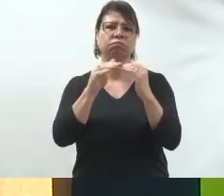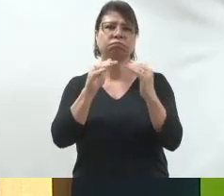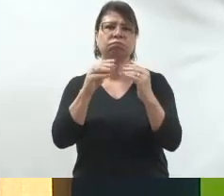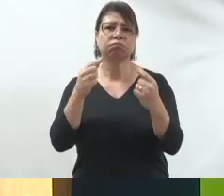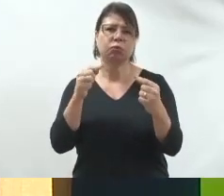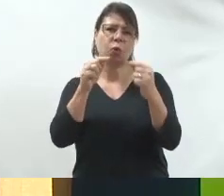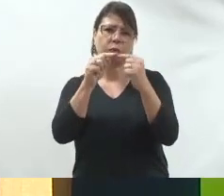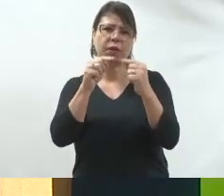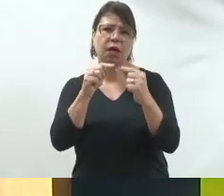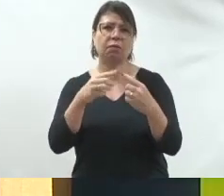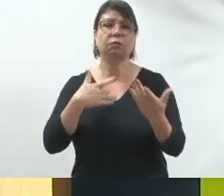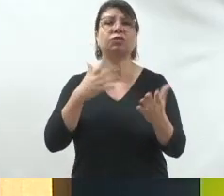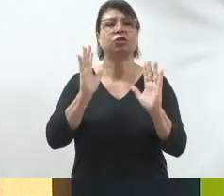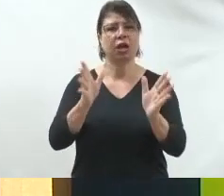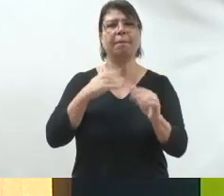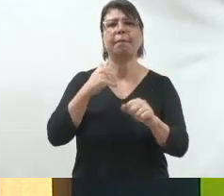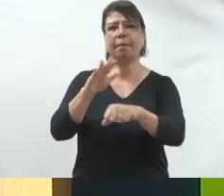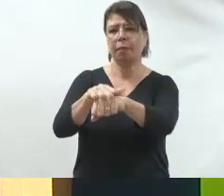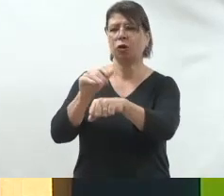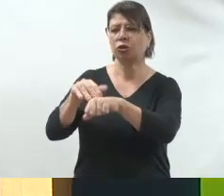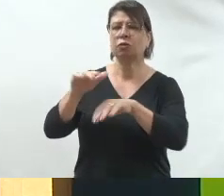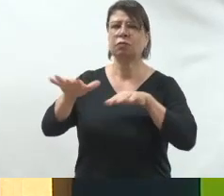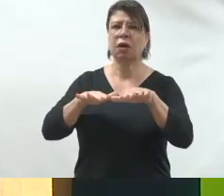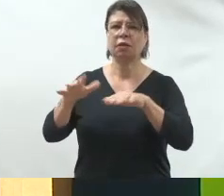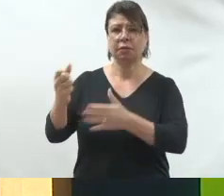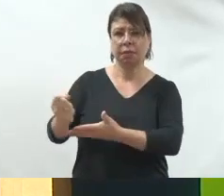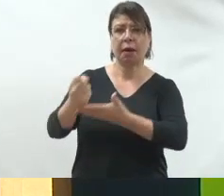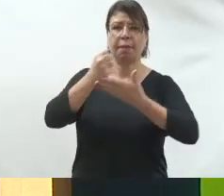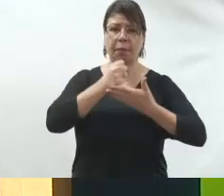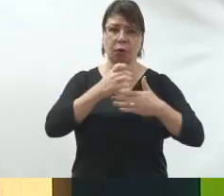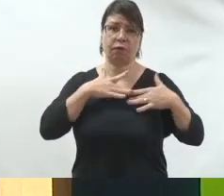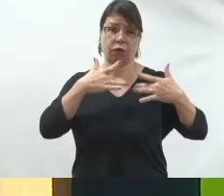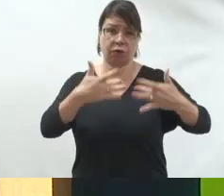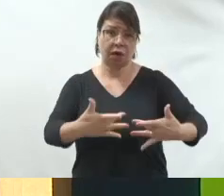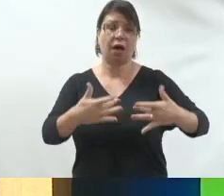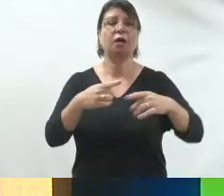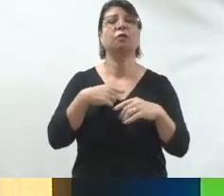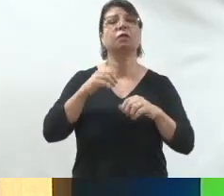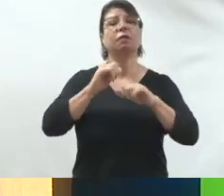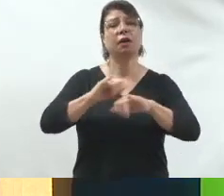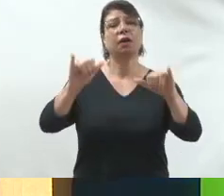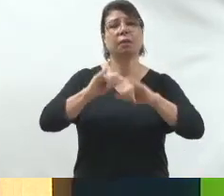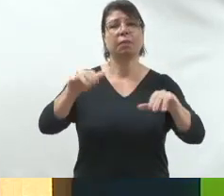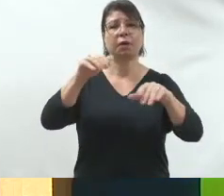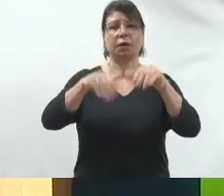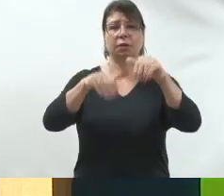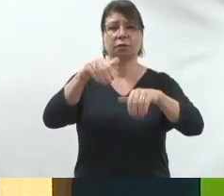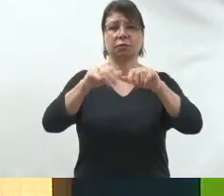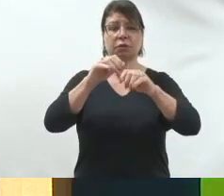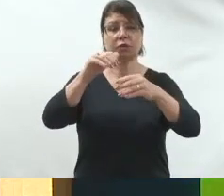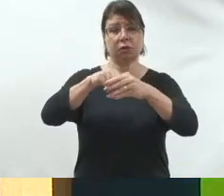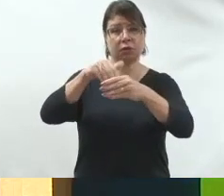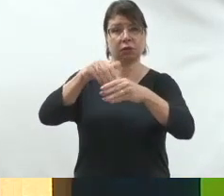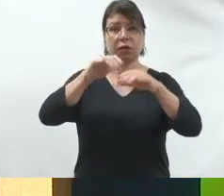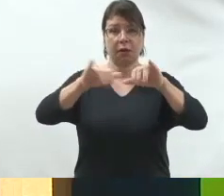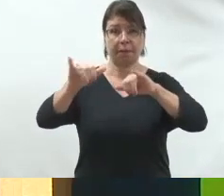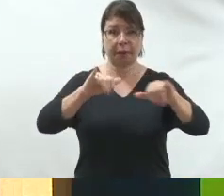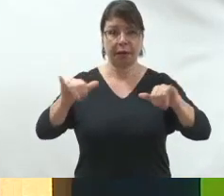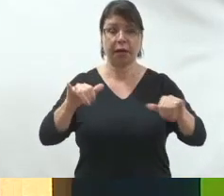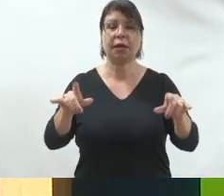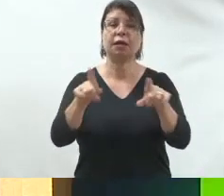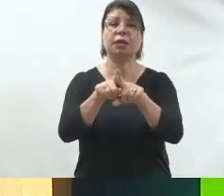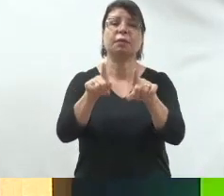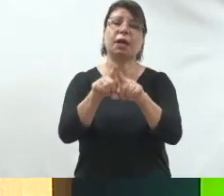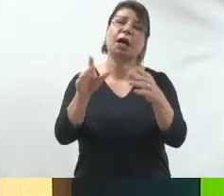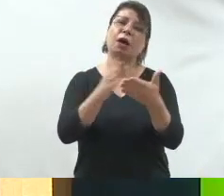capacidade de mobilizar essas pessoas nesse momento são as pessoas que inclusive vão trabalhar na sua campanha sem estar vamos dizer assim voluntário mesmo vão estar